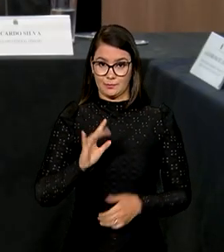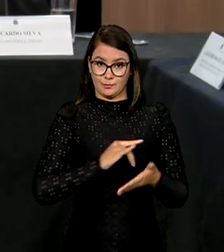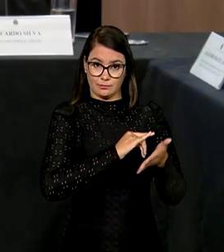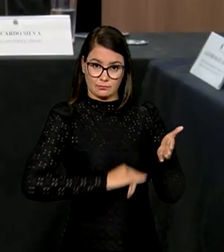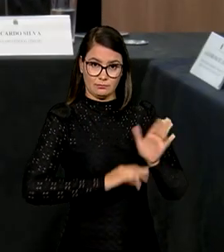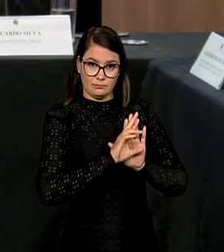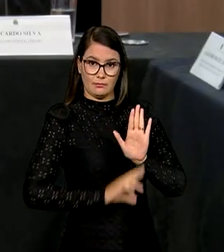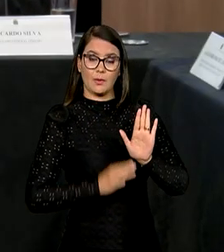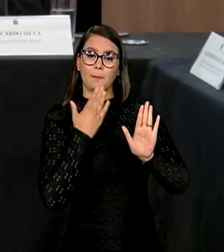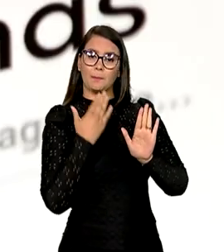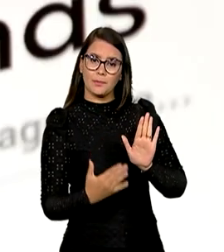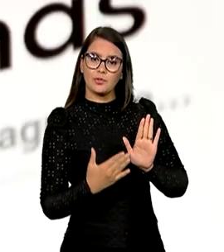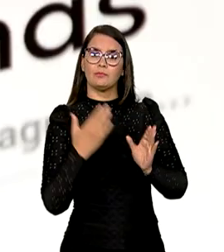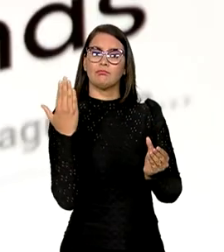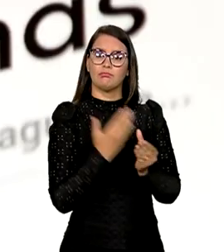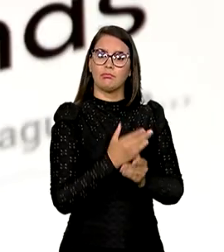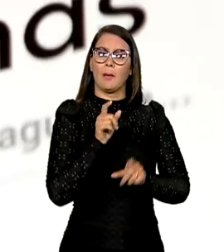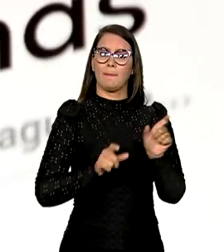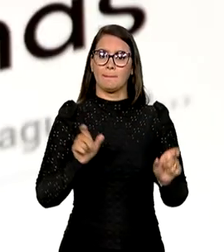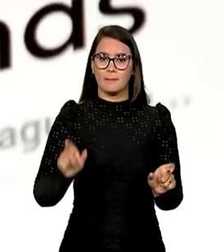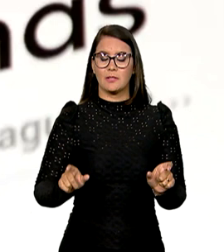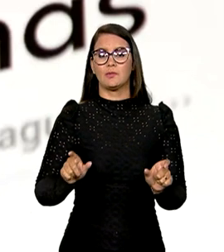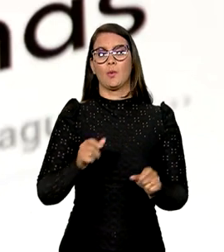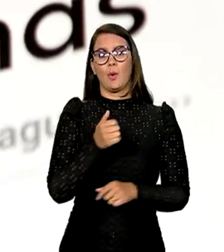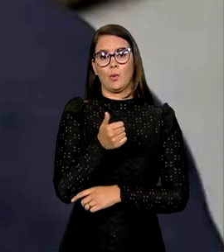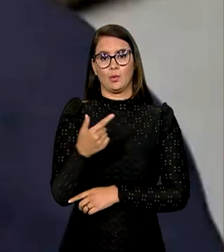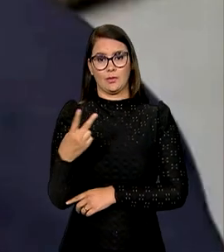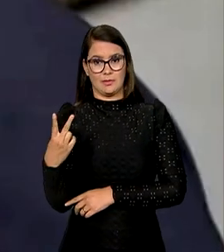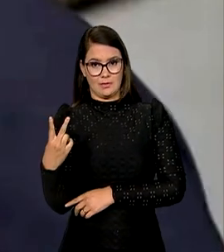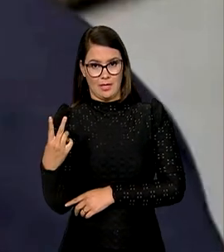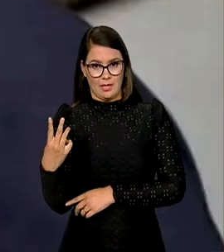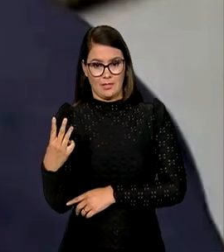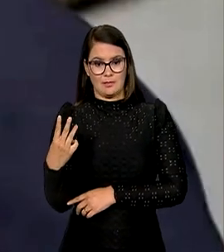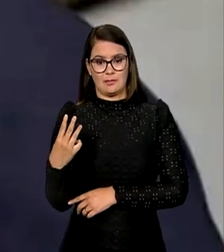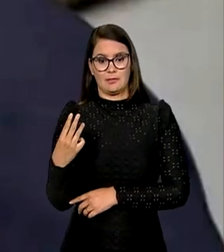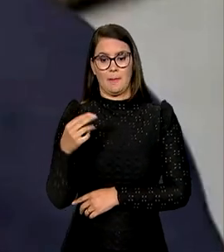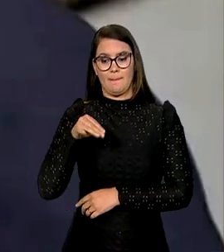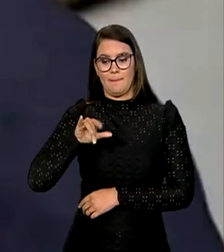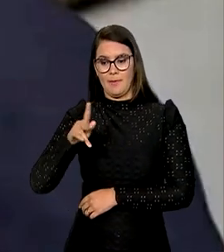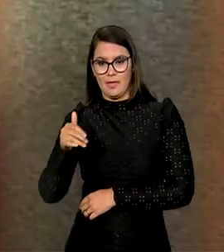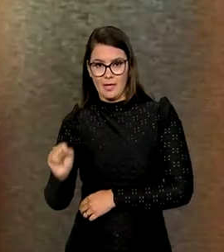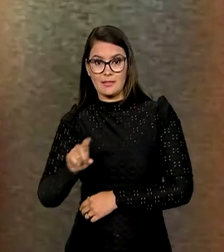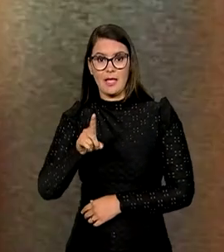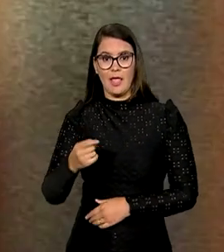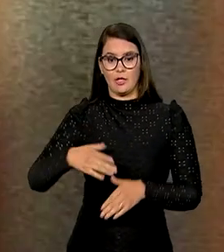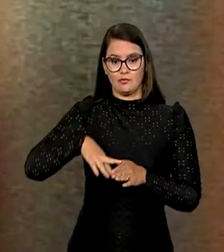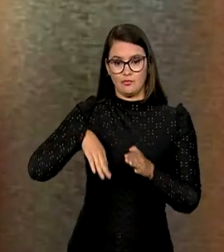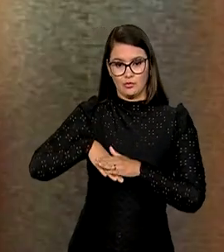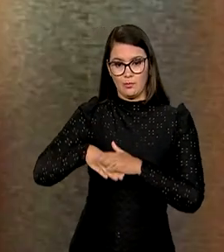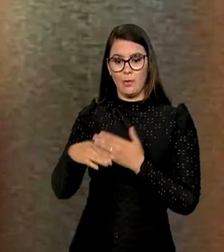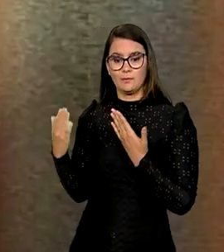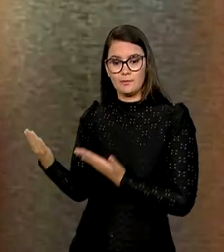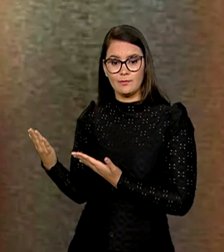relator traz pedidos de indiciamento de pessoas ligadas a 1, 2, 3 milhas, do ex-jogador Ronaldinho Gaúcho e também do